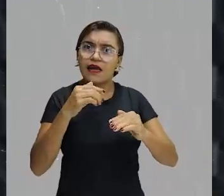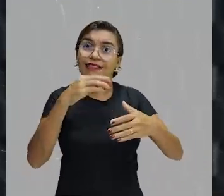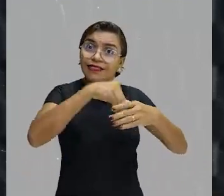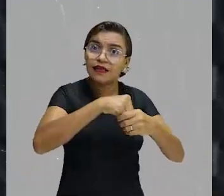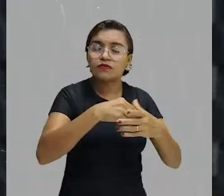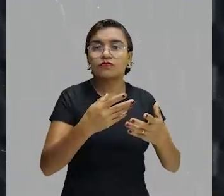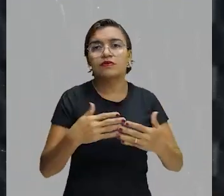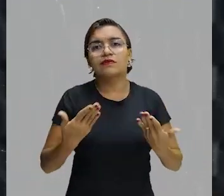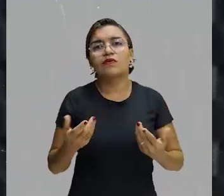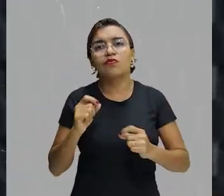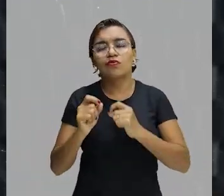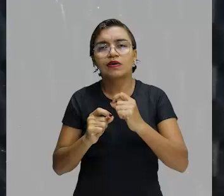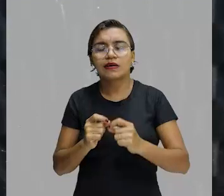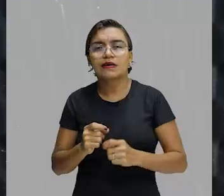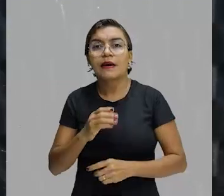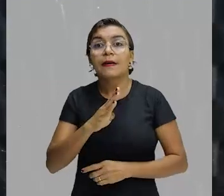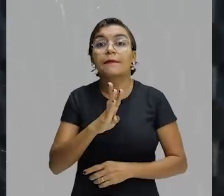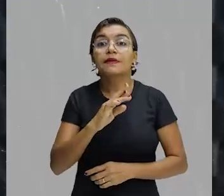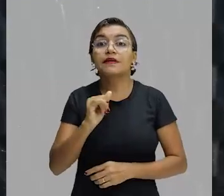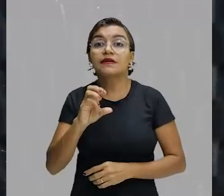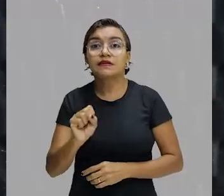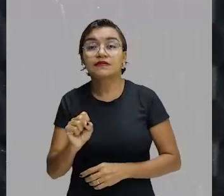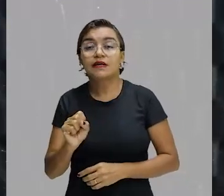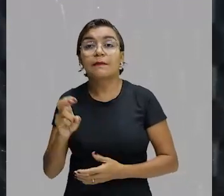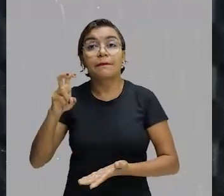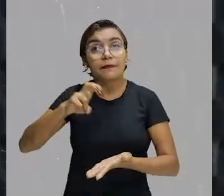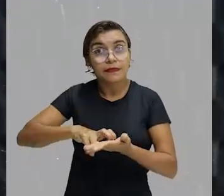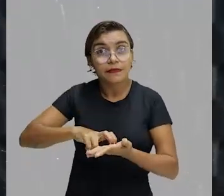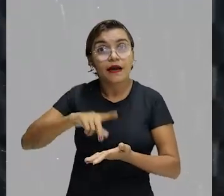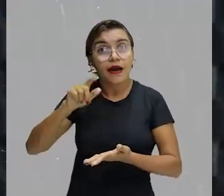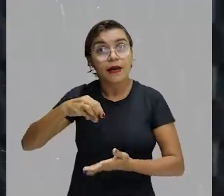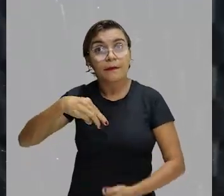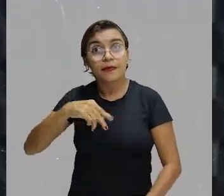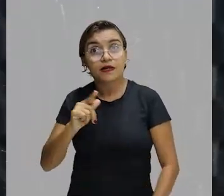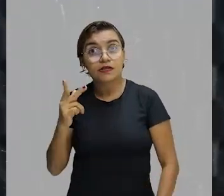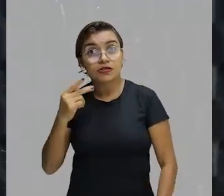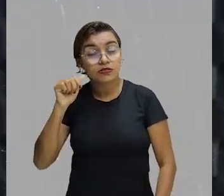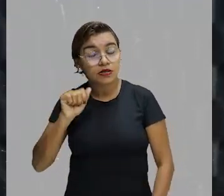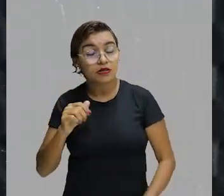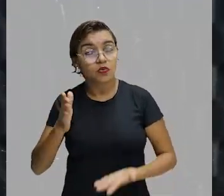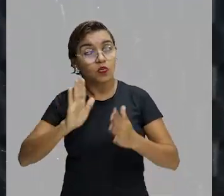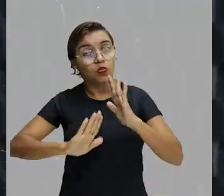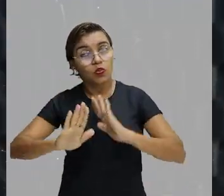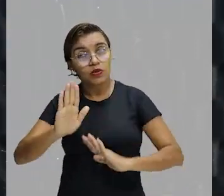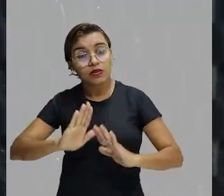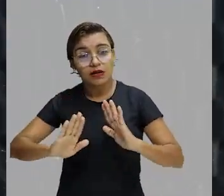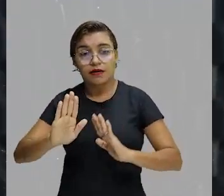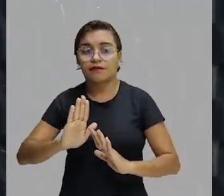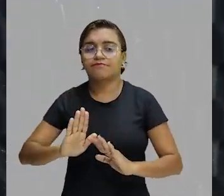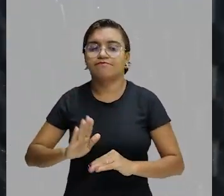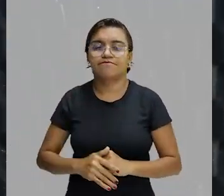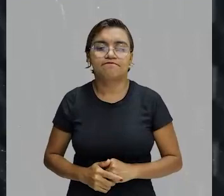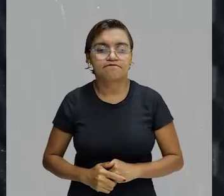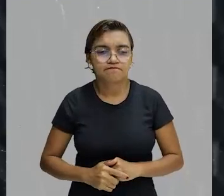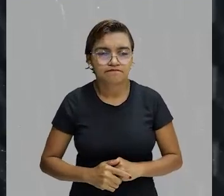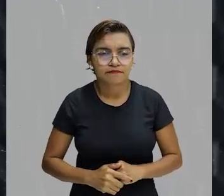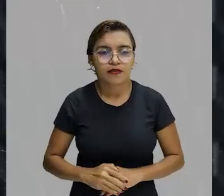é matinal, se a matinal já é da manhã. Então, muito cuidado com o pleonasmo vicioso.